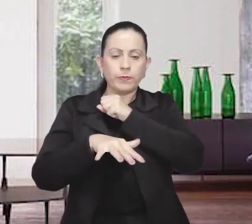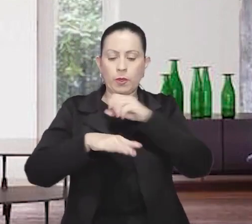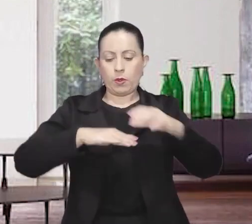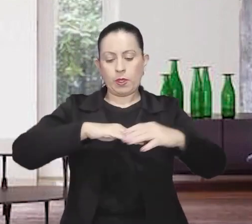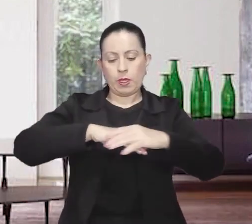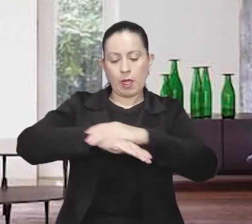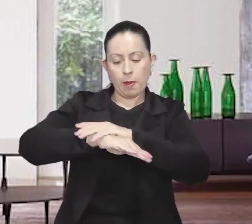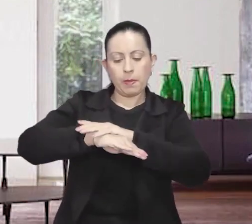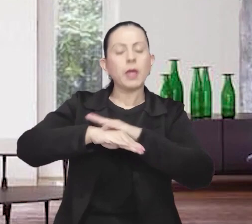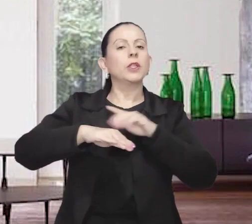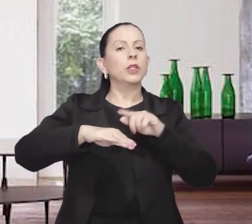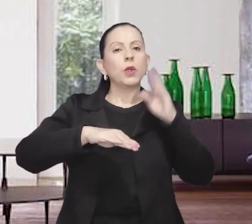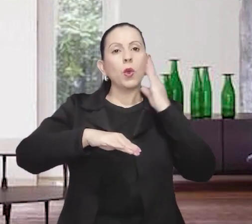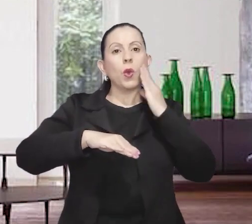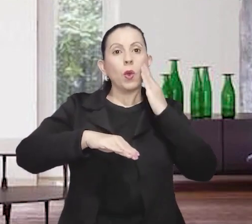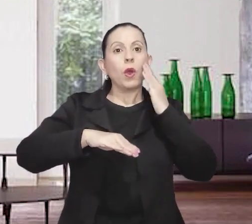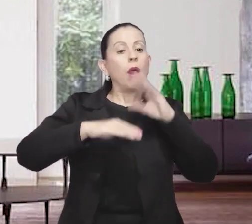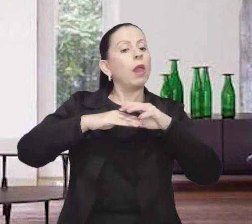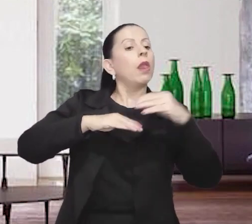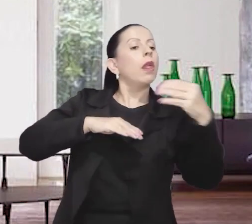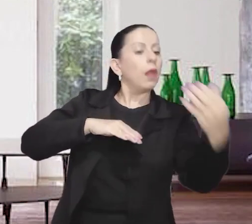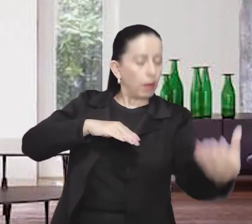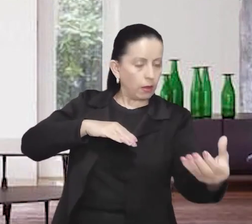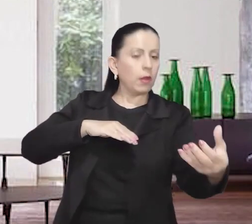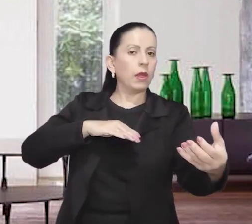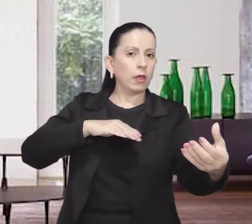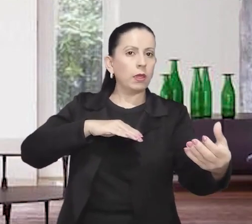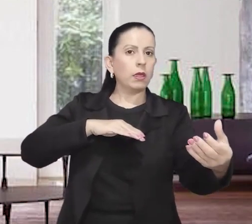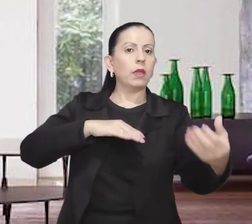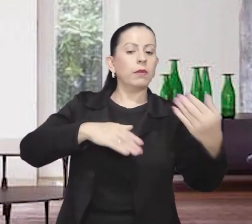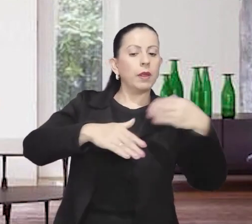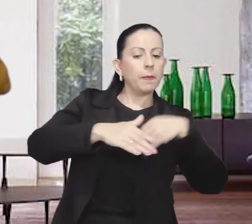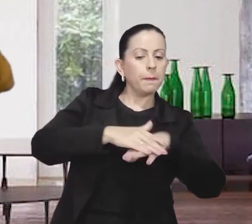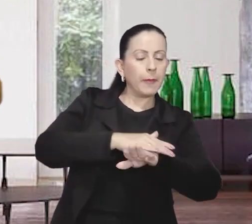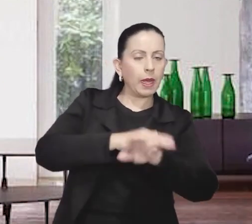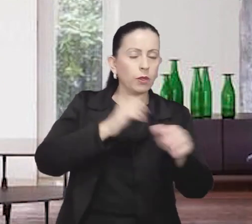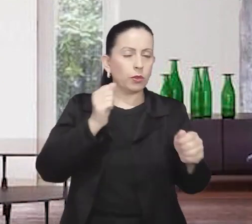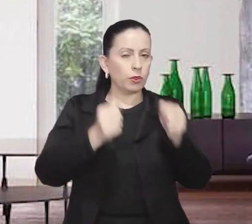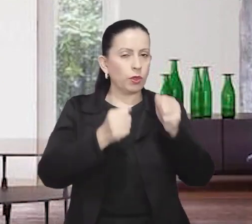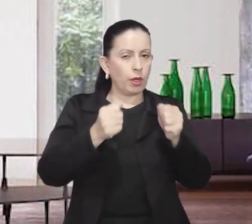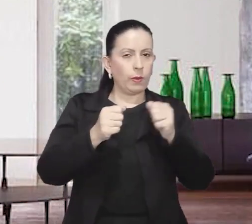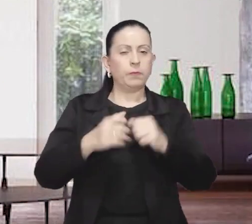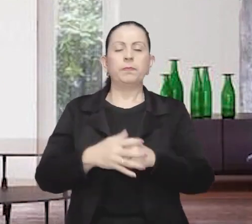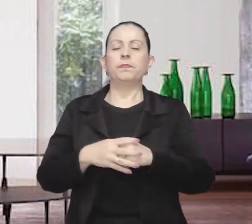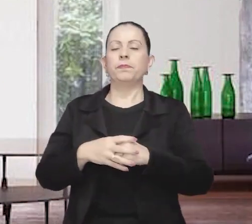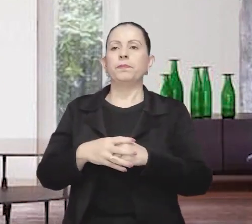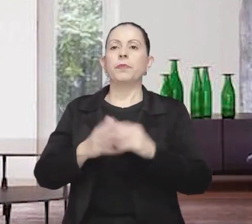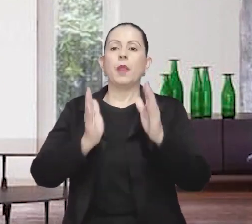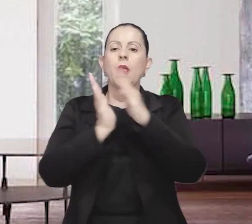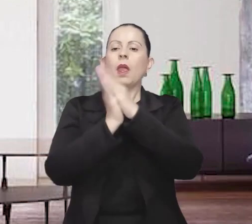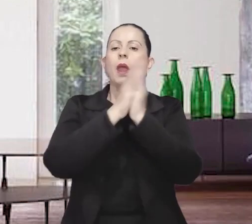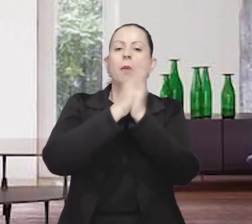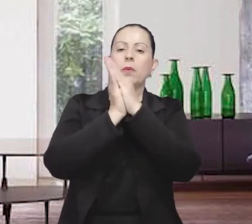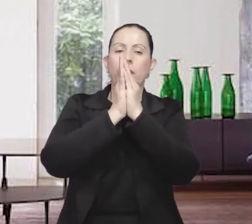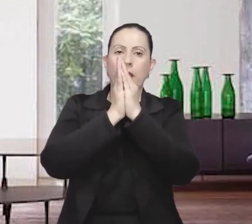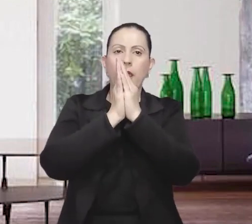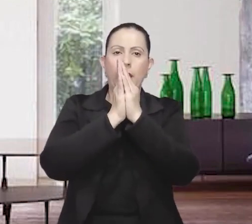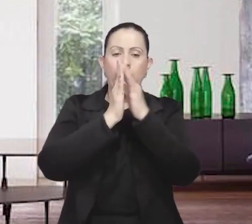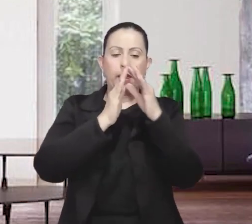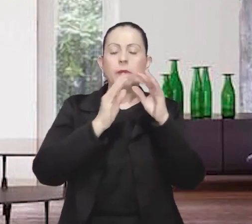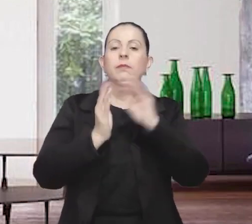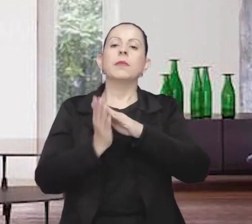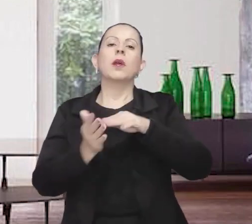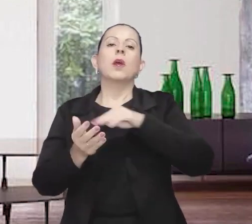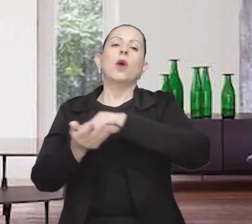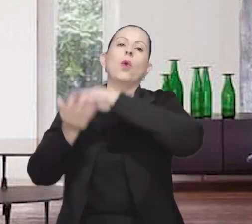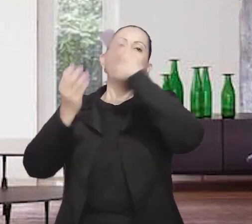rolando para debaixo do carro. A boneca de pano que ela estava segurando em seu braço, rodopia no